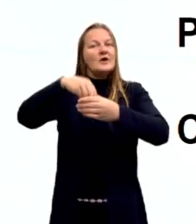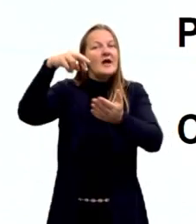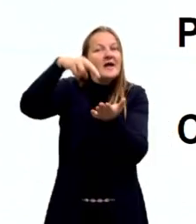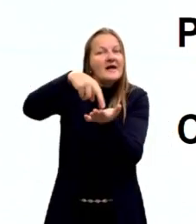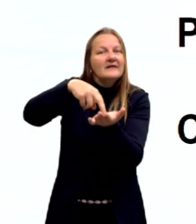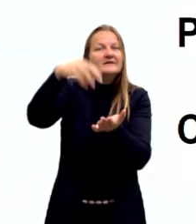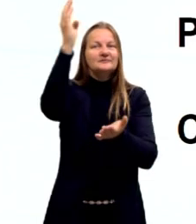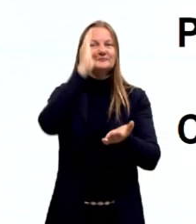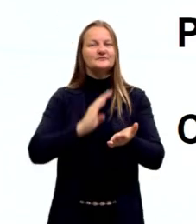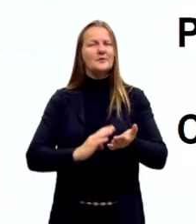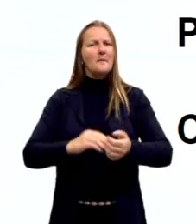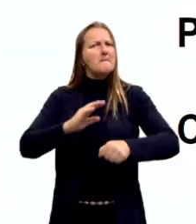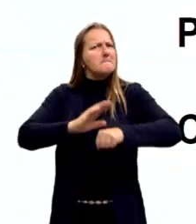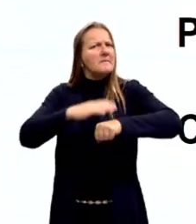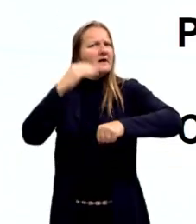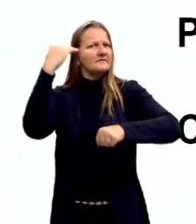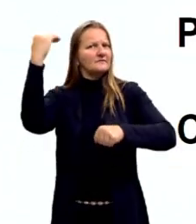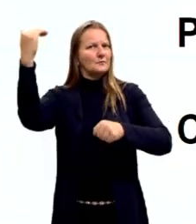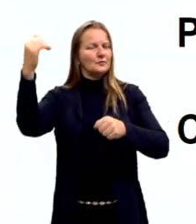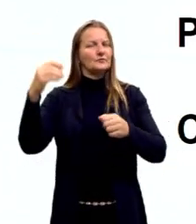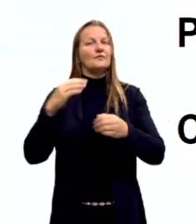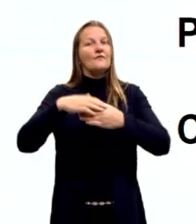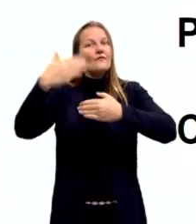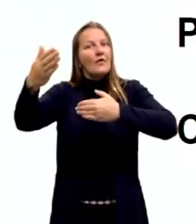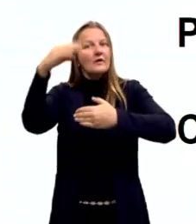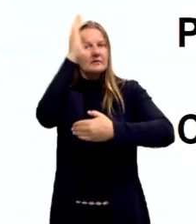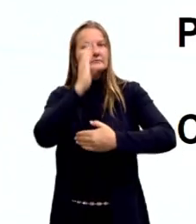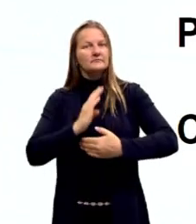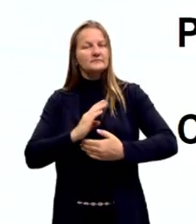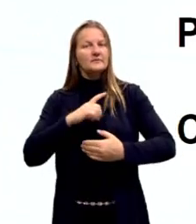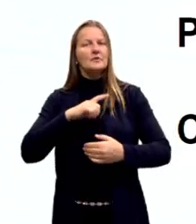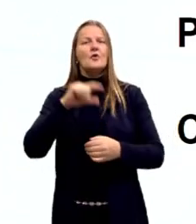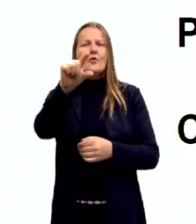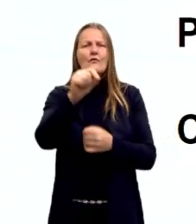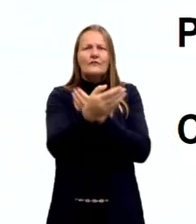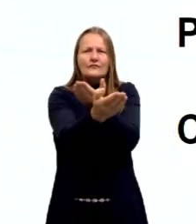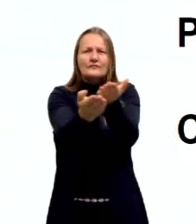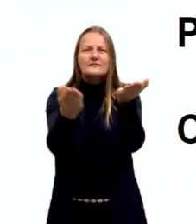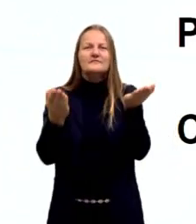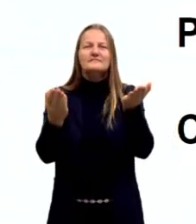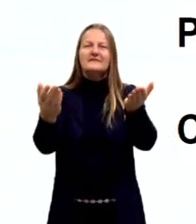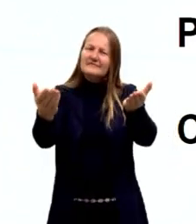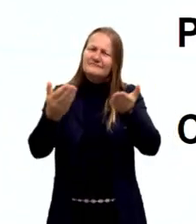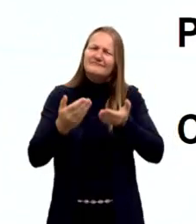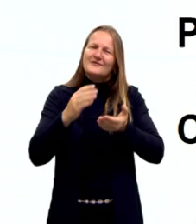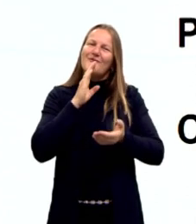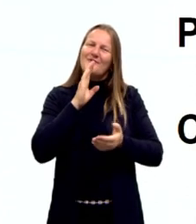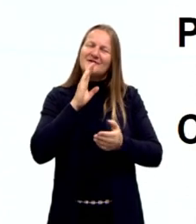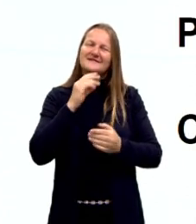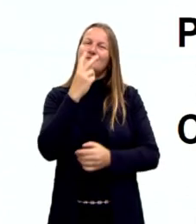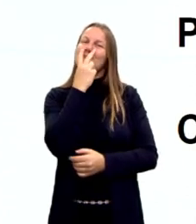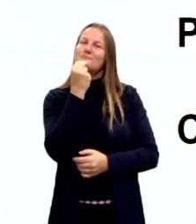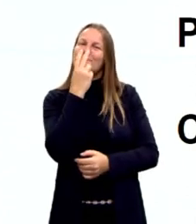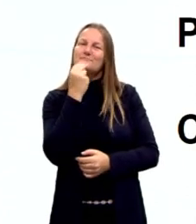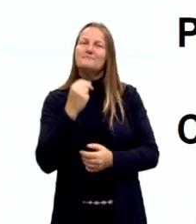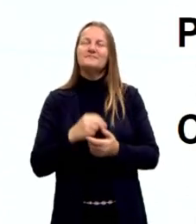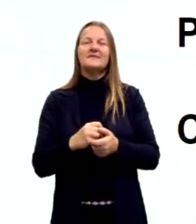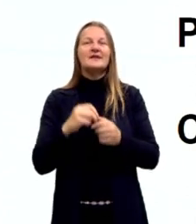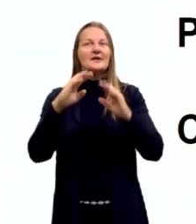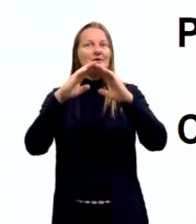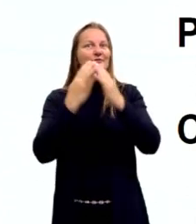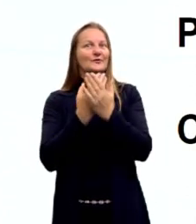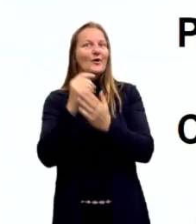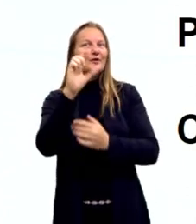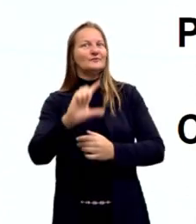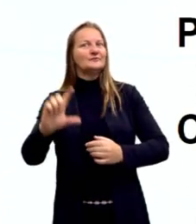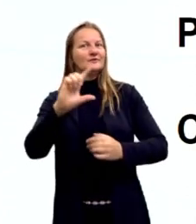é um dos autores mais conhecidos fora do Brasil. Então, eu convido a vocês para conhecerem um pouquinho dessa escola literária